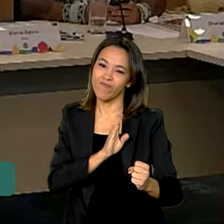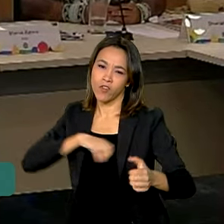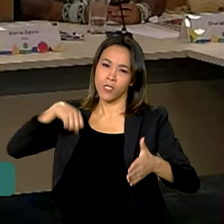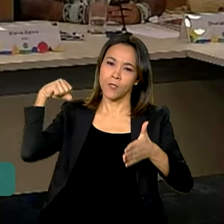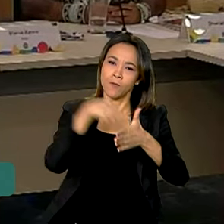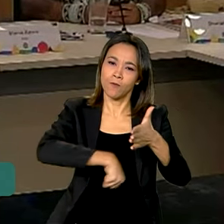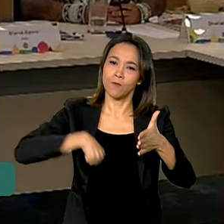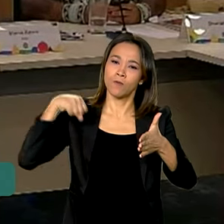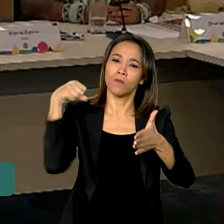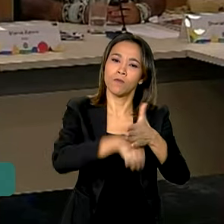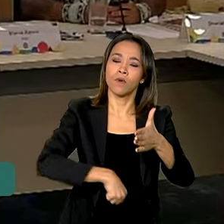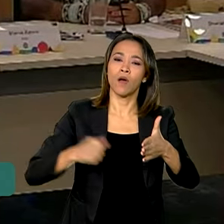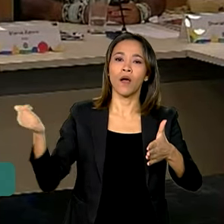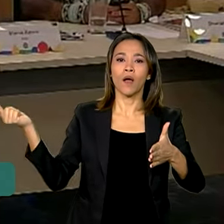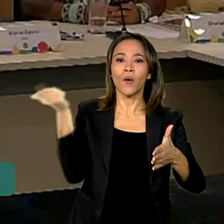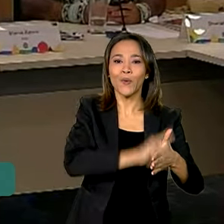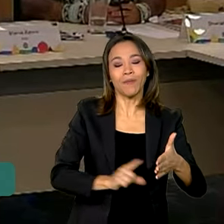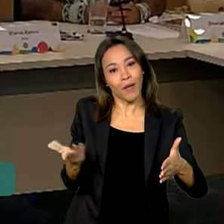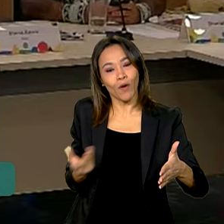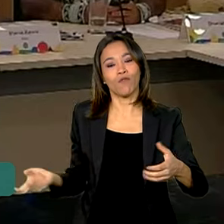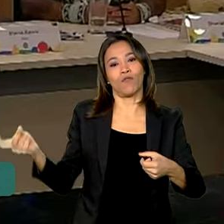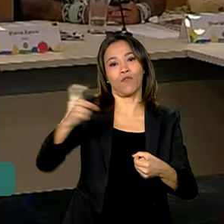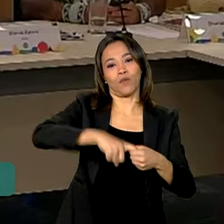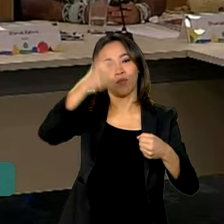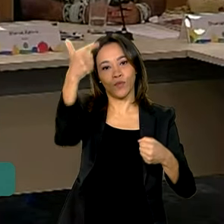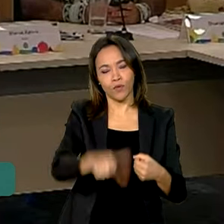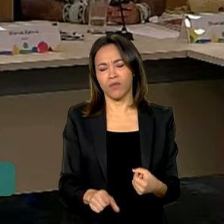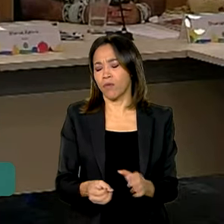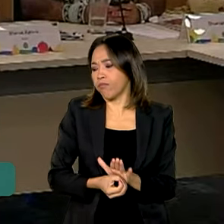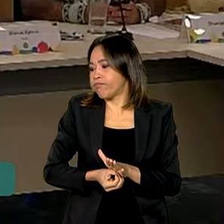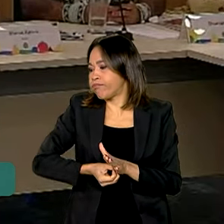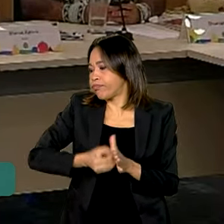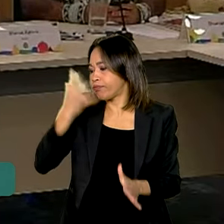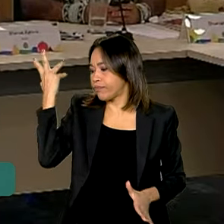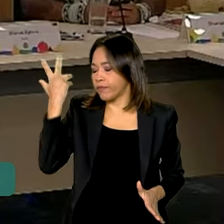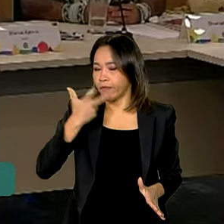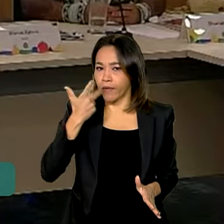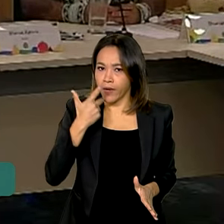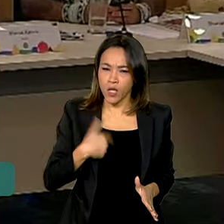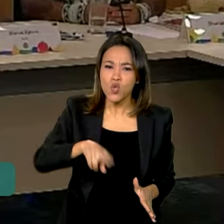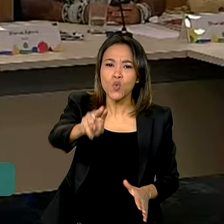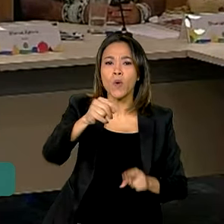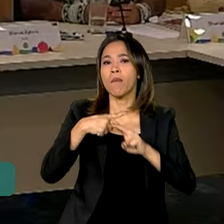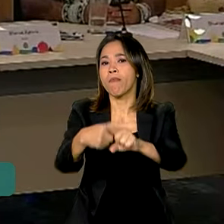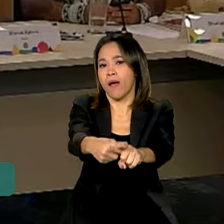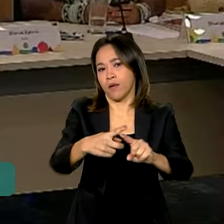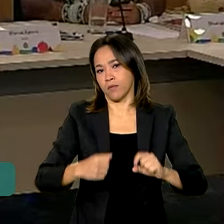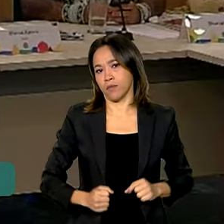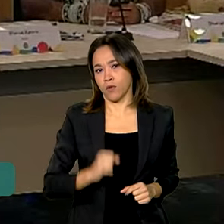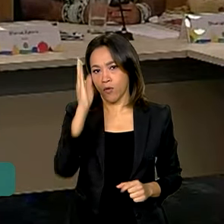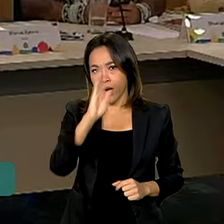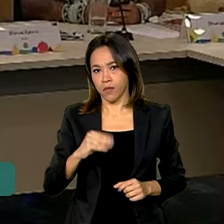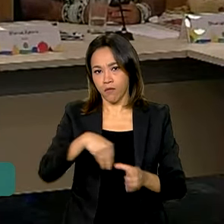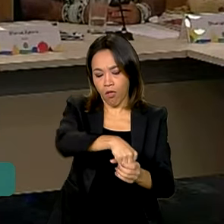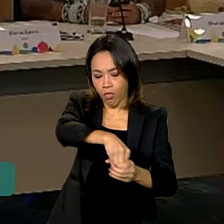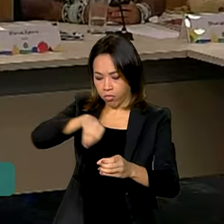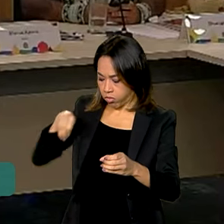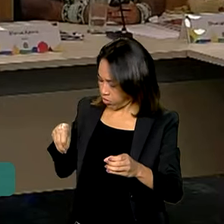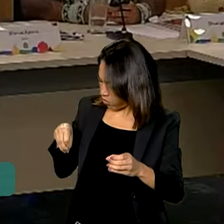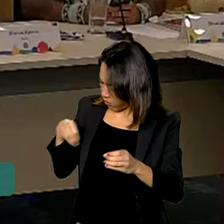retomado. Já falamos muitas vezes, nunca mais um Brasil sem nós. Hoje,